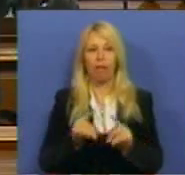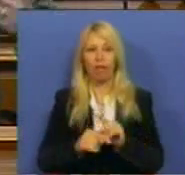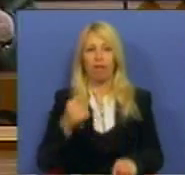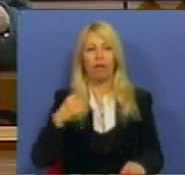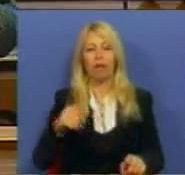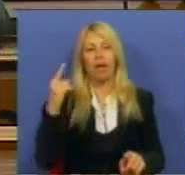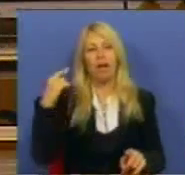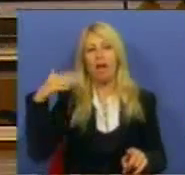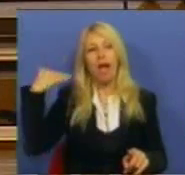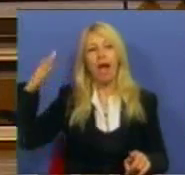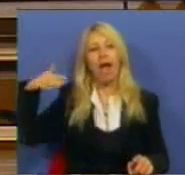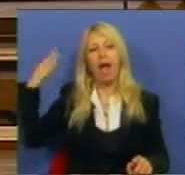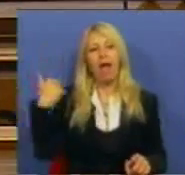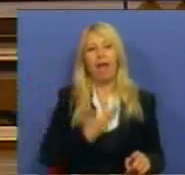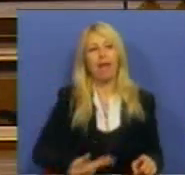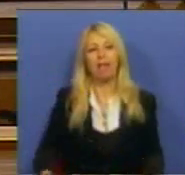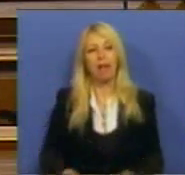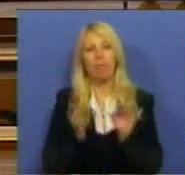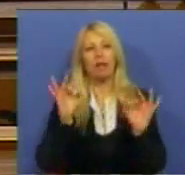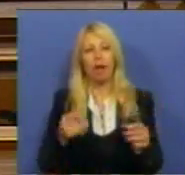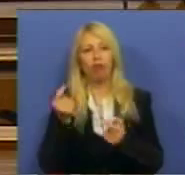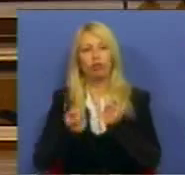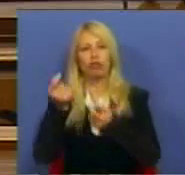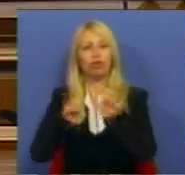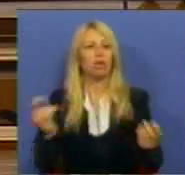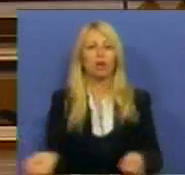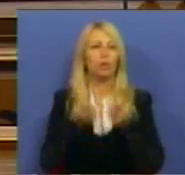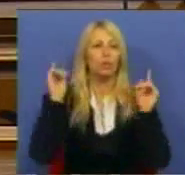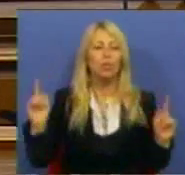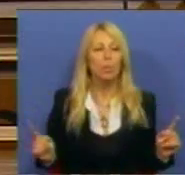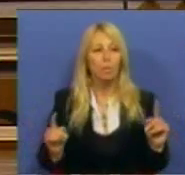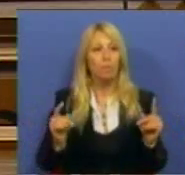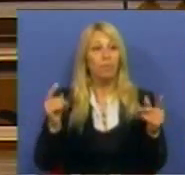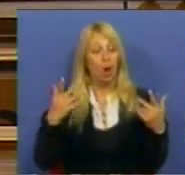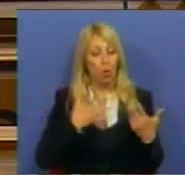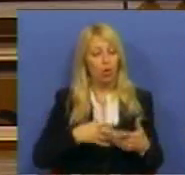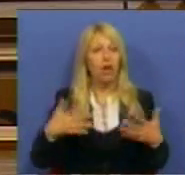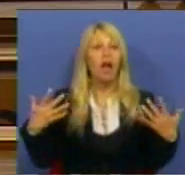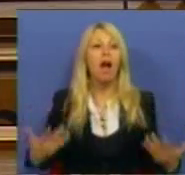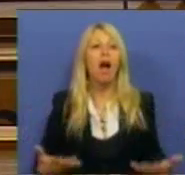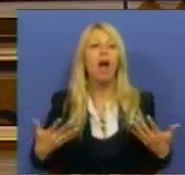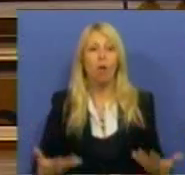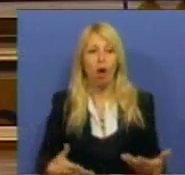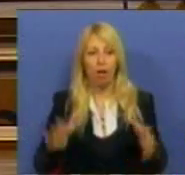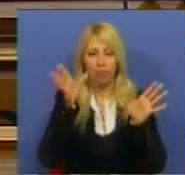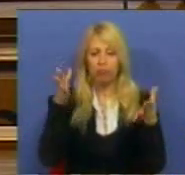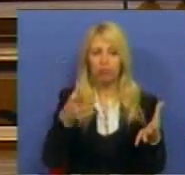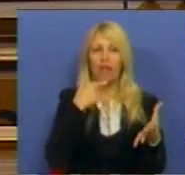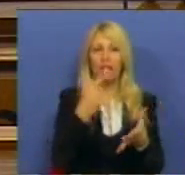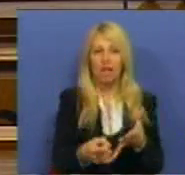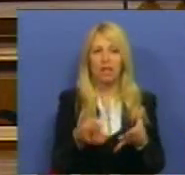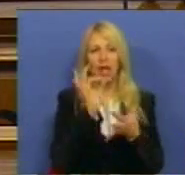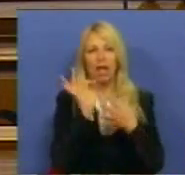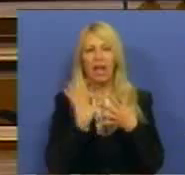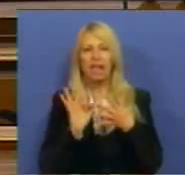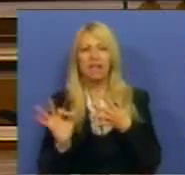a expressão é sua, não é minha. Eu gostaria aqui de focar algumas características da